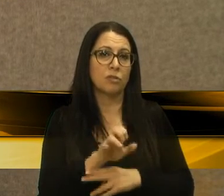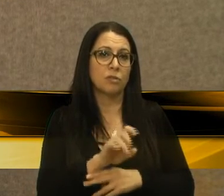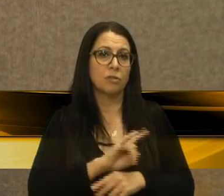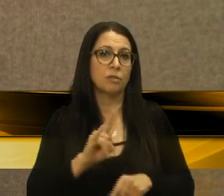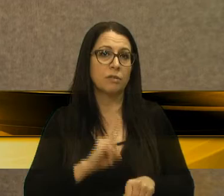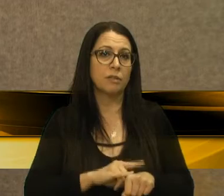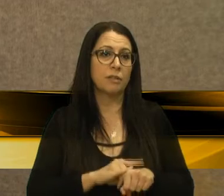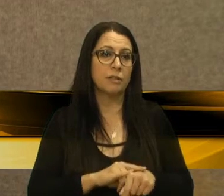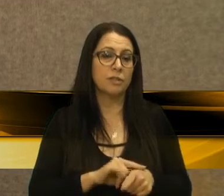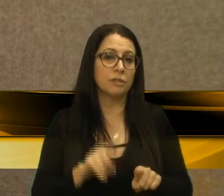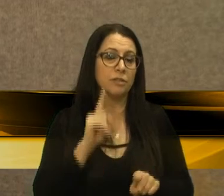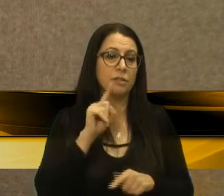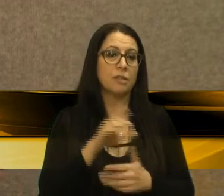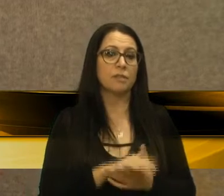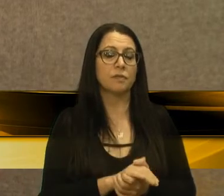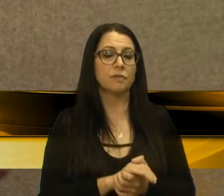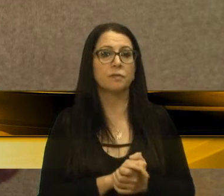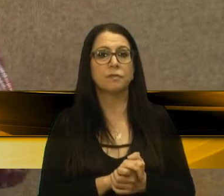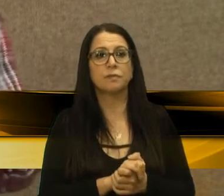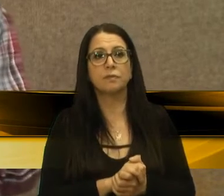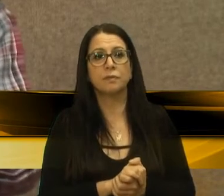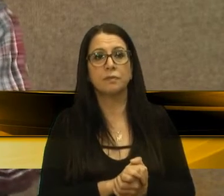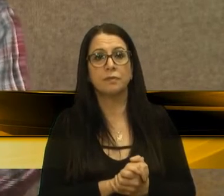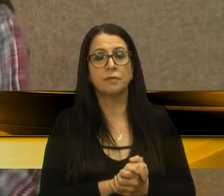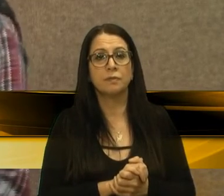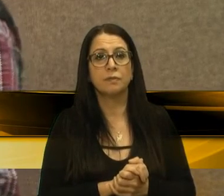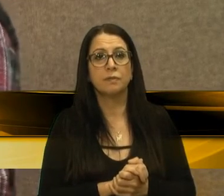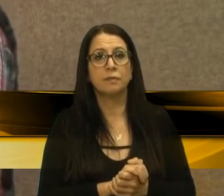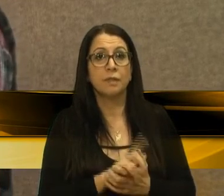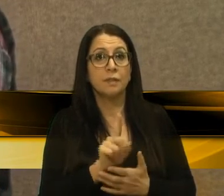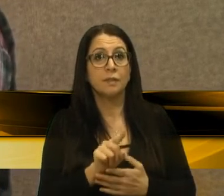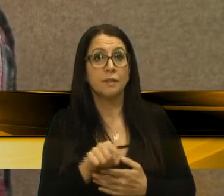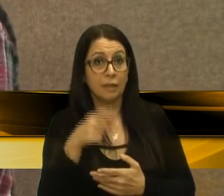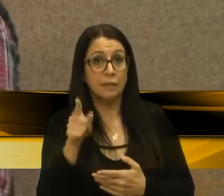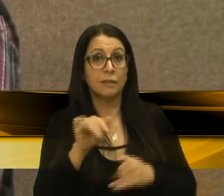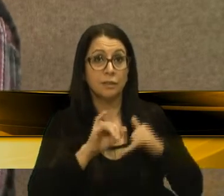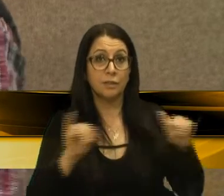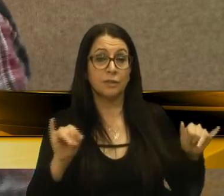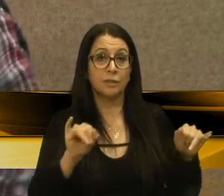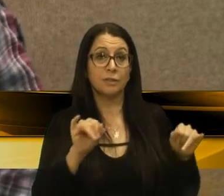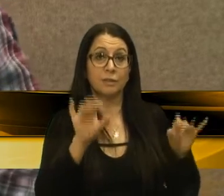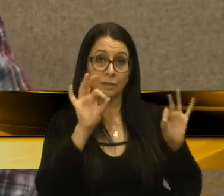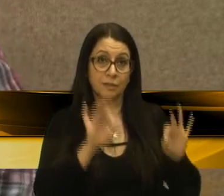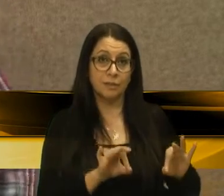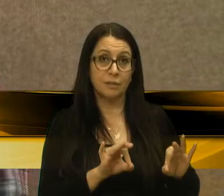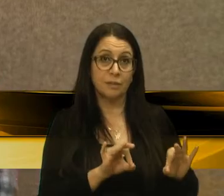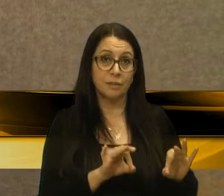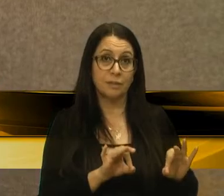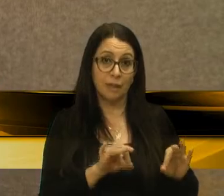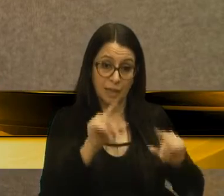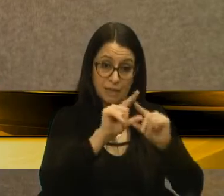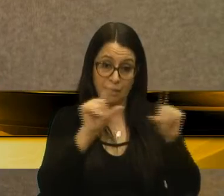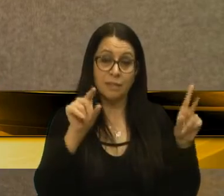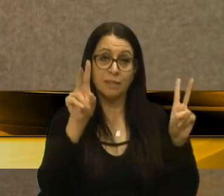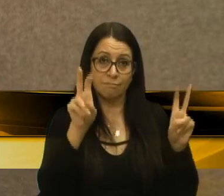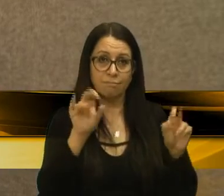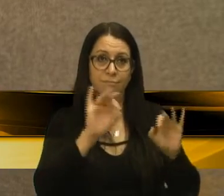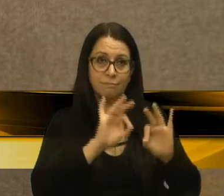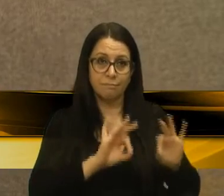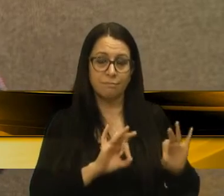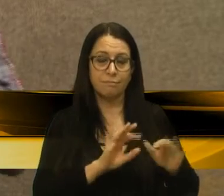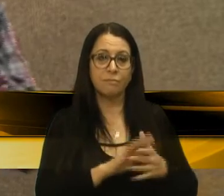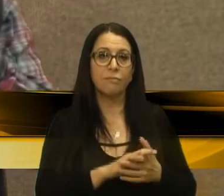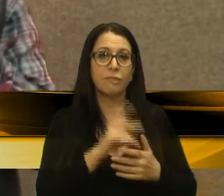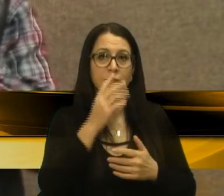banheiro. Então, essa é a notícia correta. Essa é a manchete correta. Tinha um